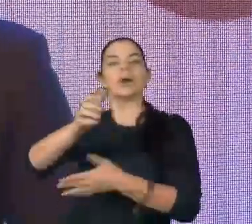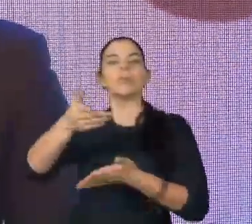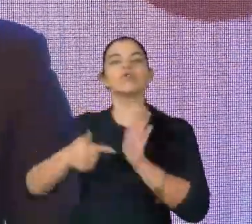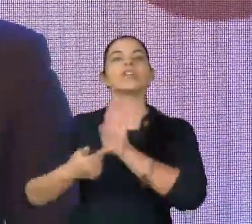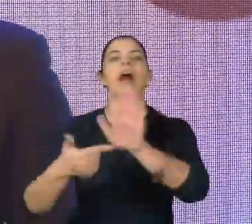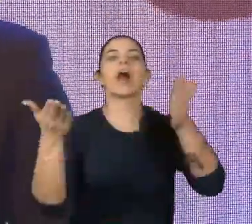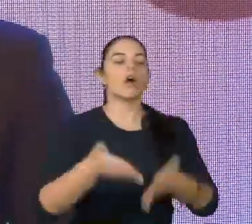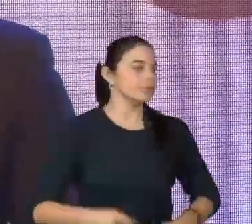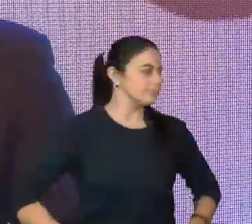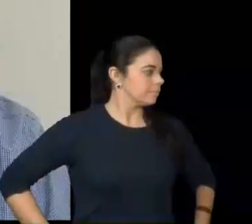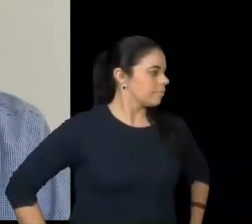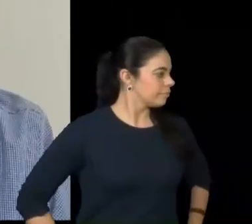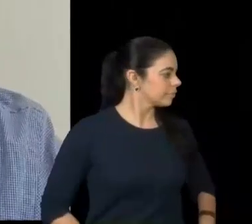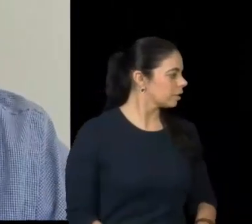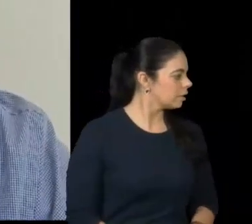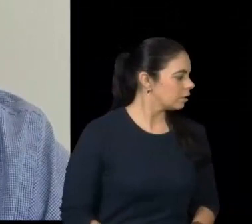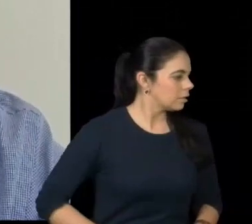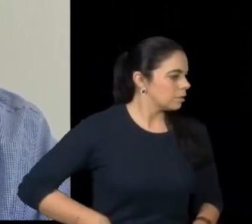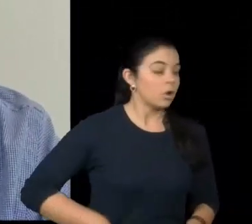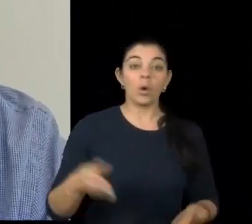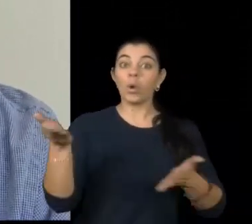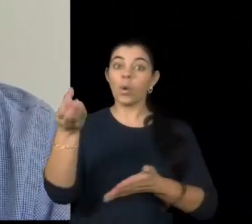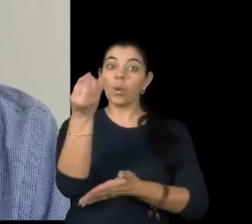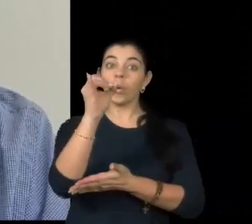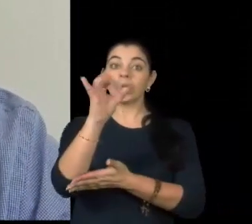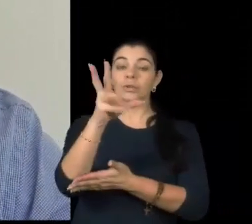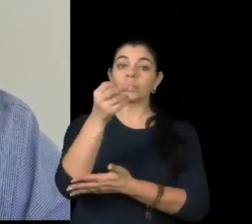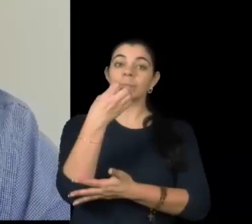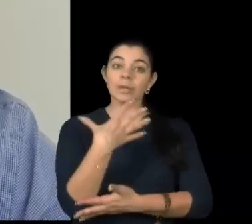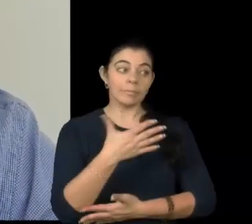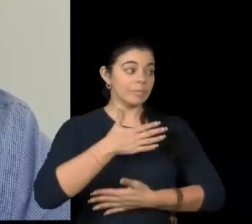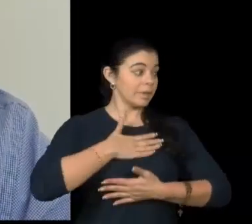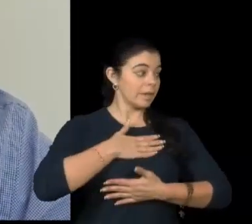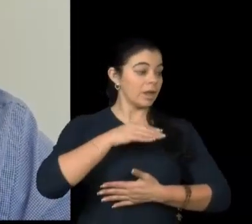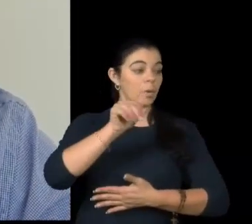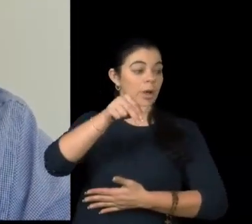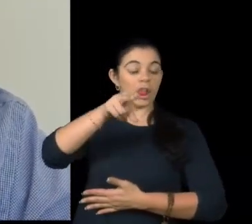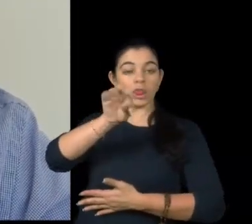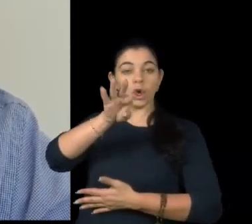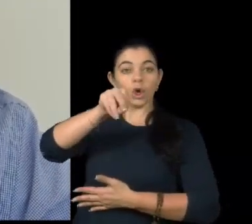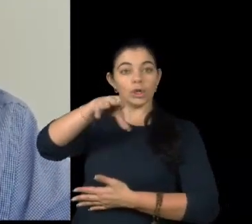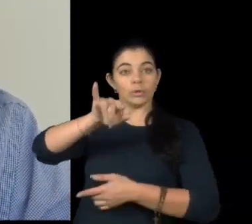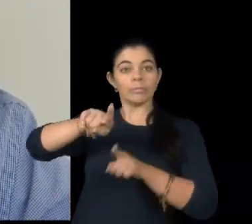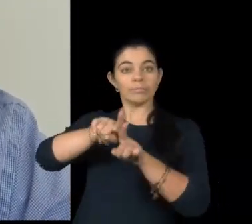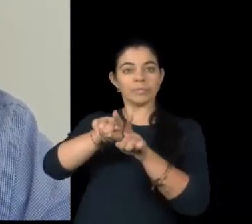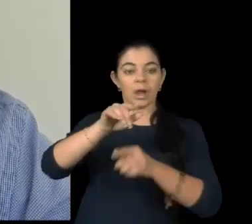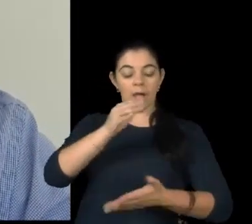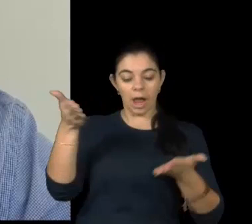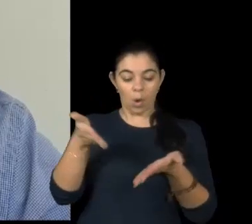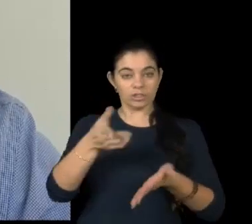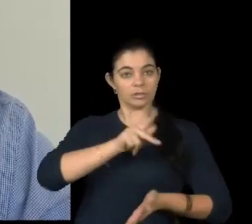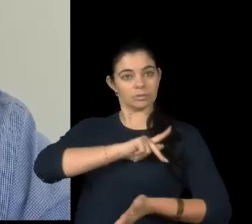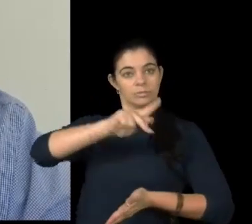de agora. Com vocês. Olá pessoal, eu sou Antônio Carlos Sestaro, atual presidente da